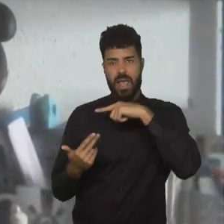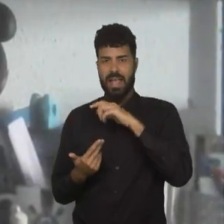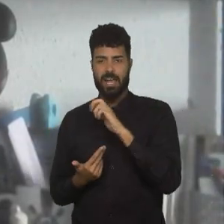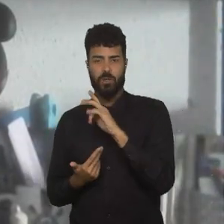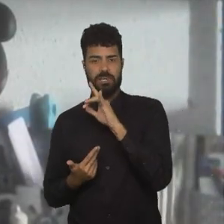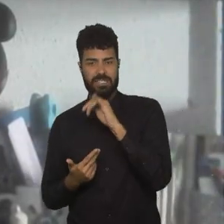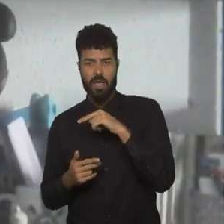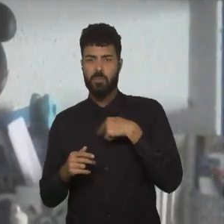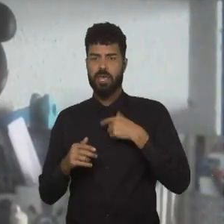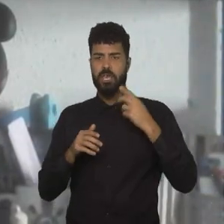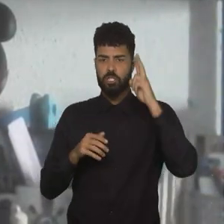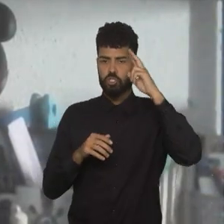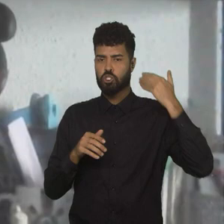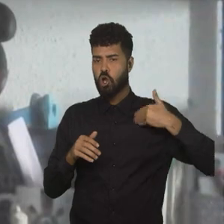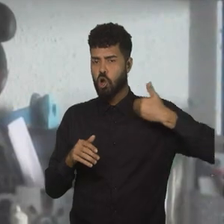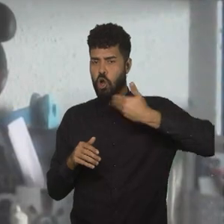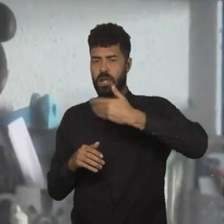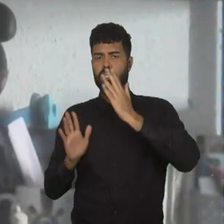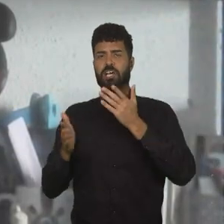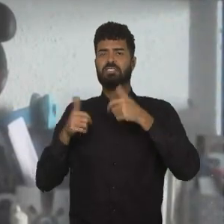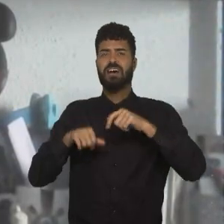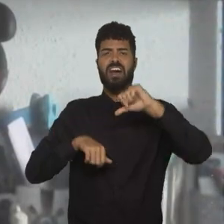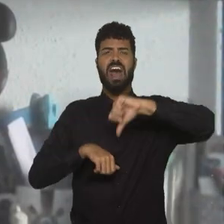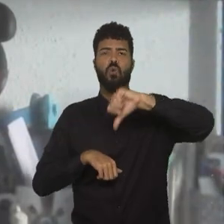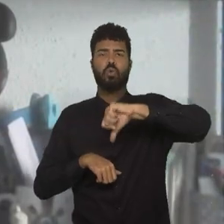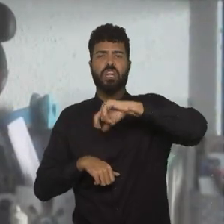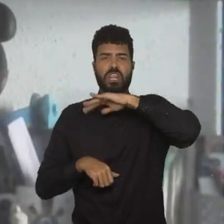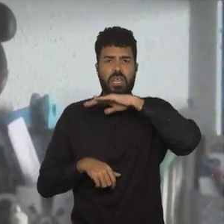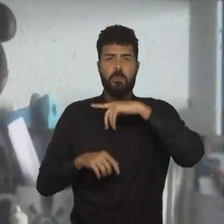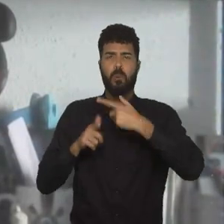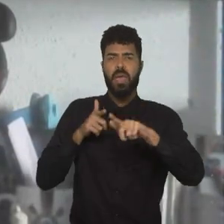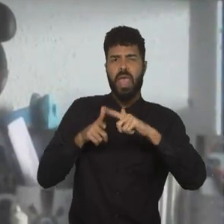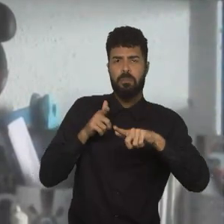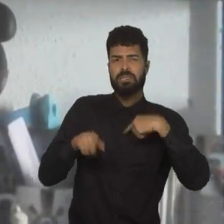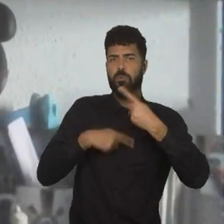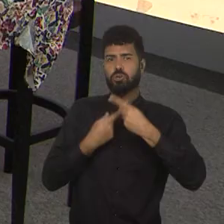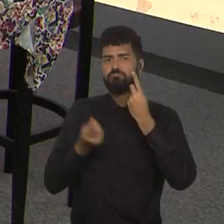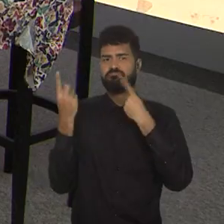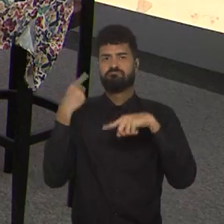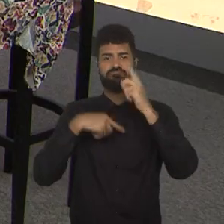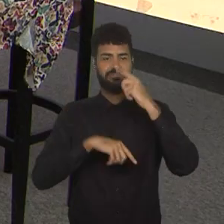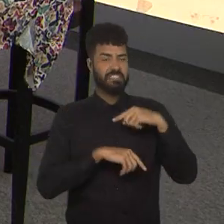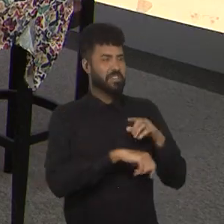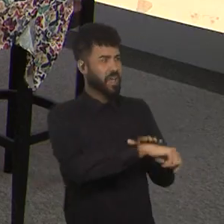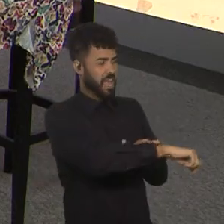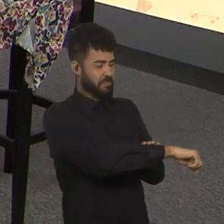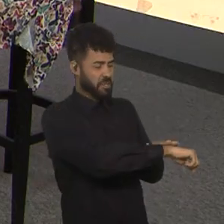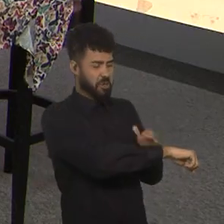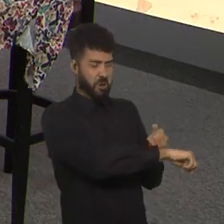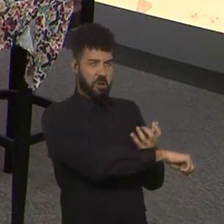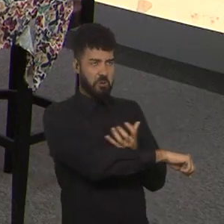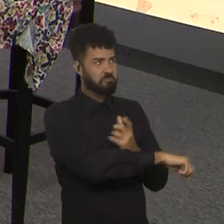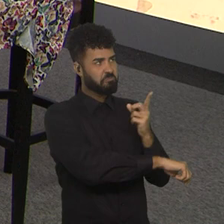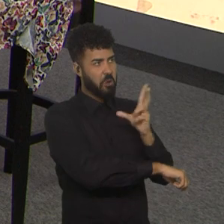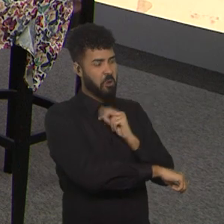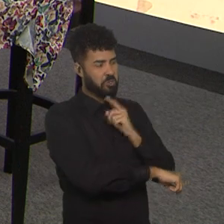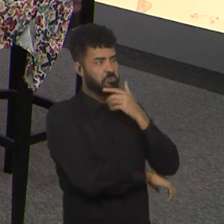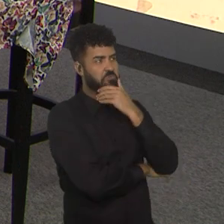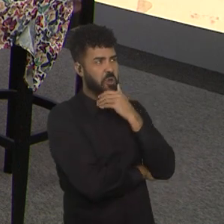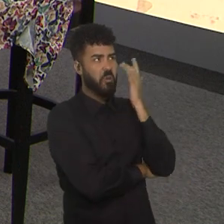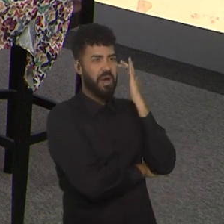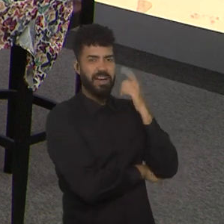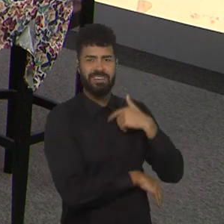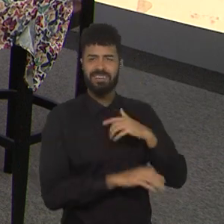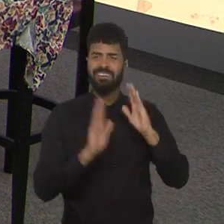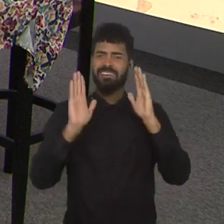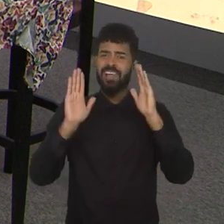trajetória, de virada de chave, absurda da Keralin. Arrepiei, Eu acho que vai rolar, hein? eu